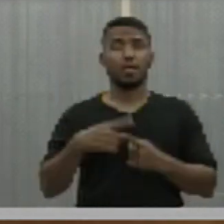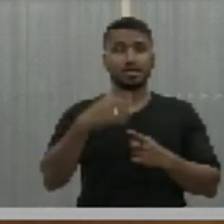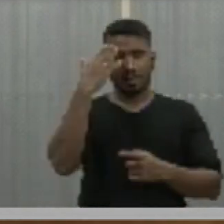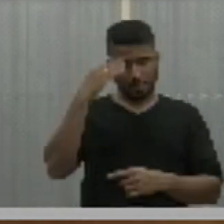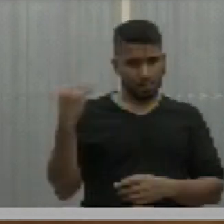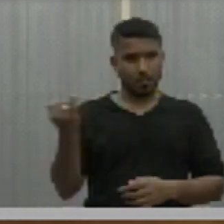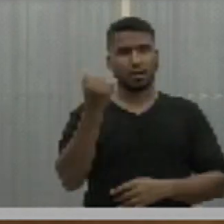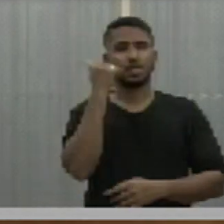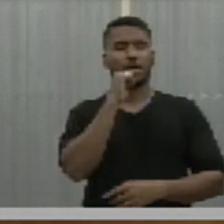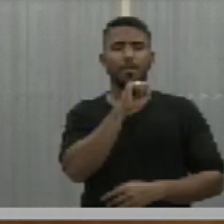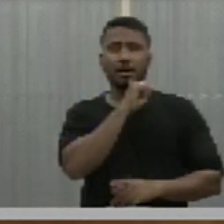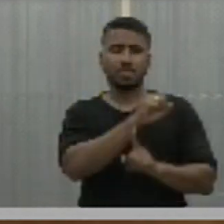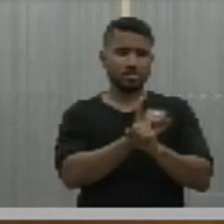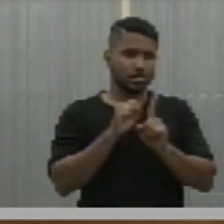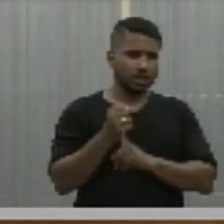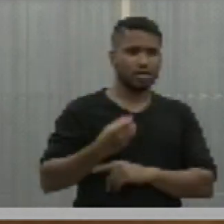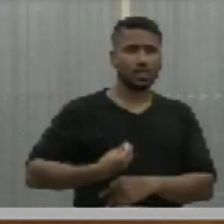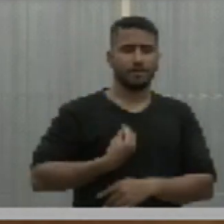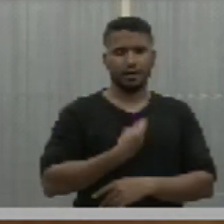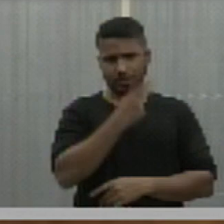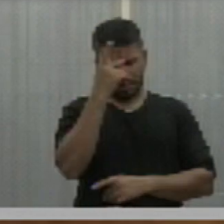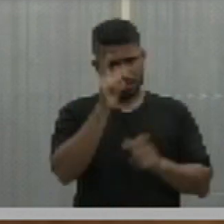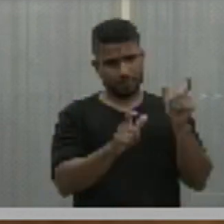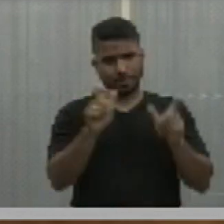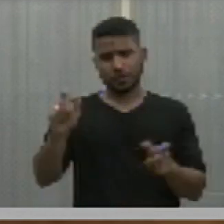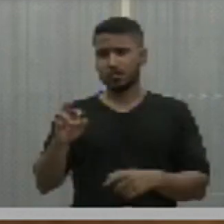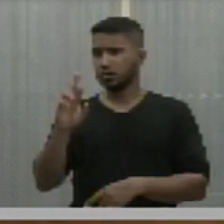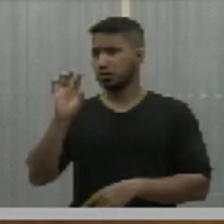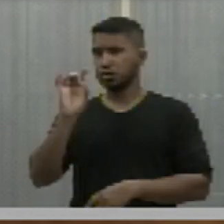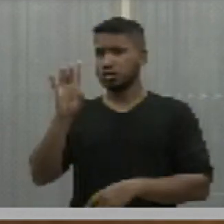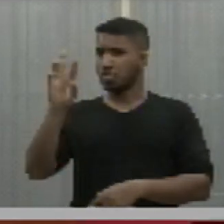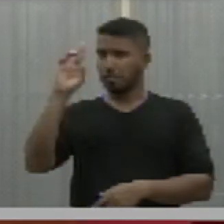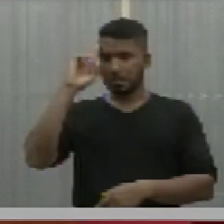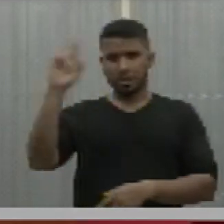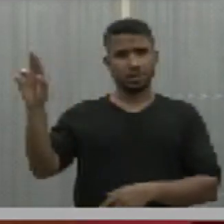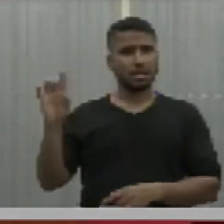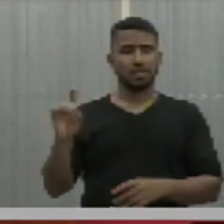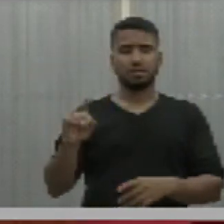mães na sociedade, na vida de cada indivíduo. Senhor presidente, esse era o expediente.